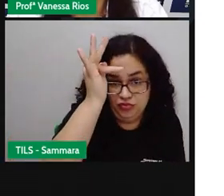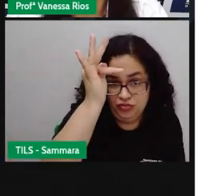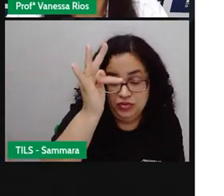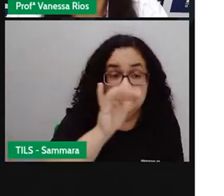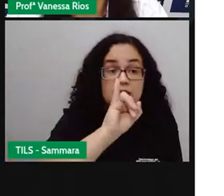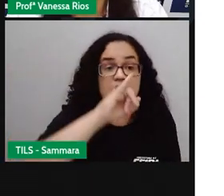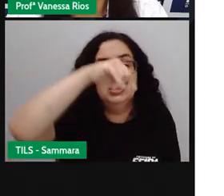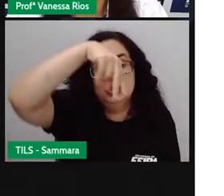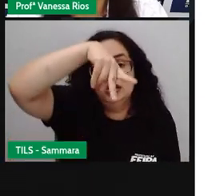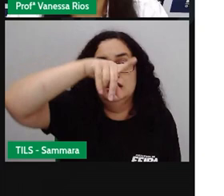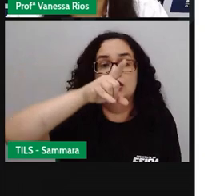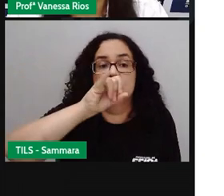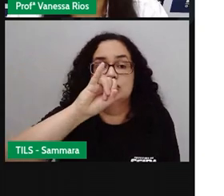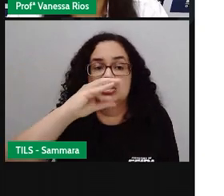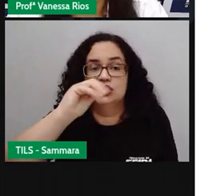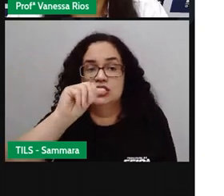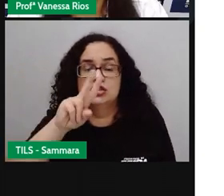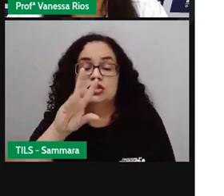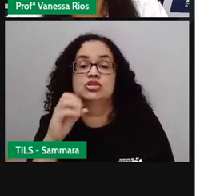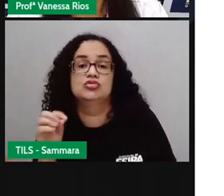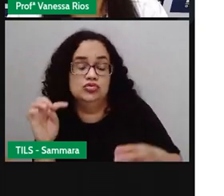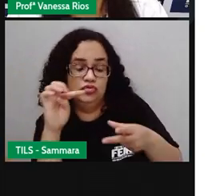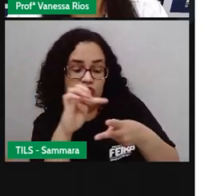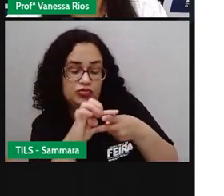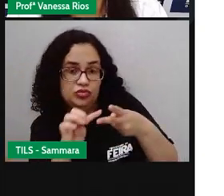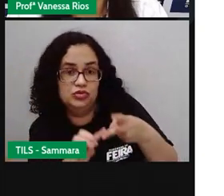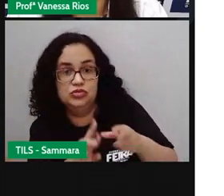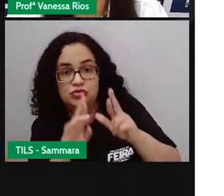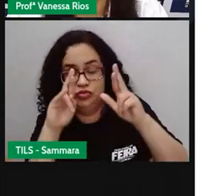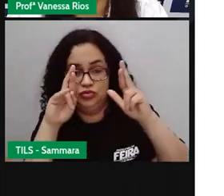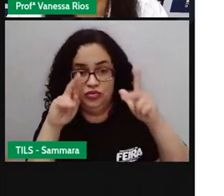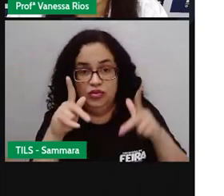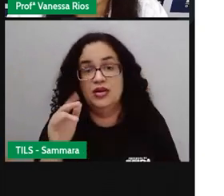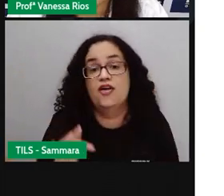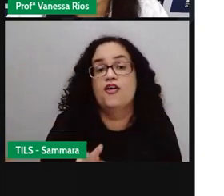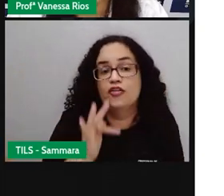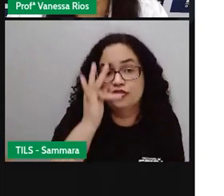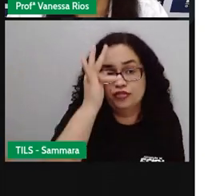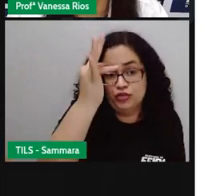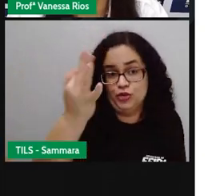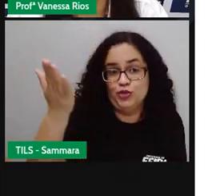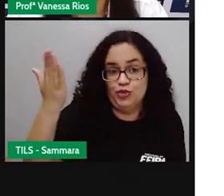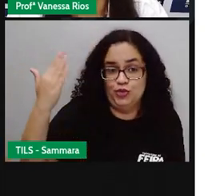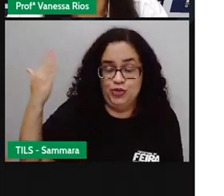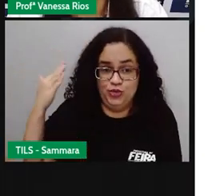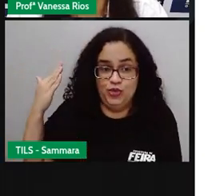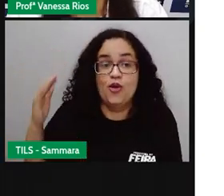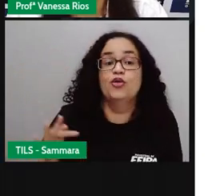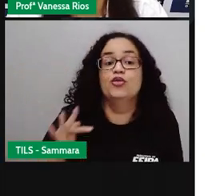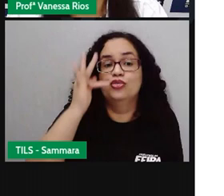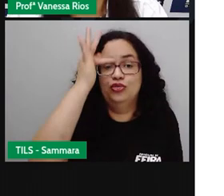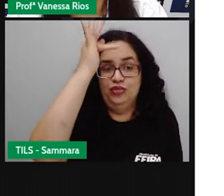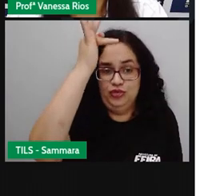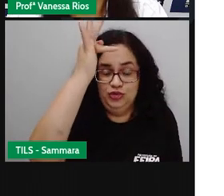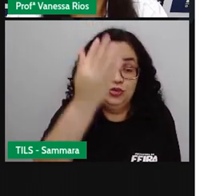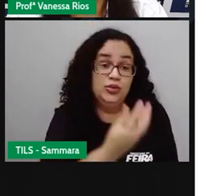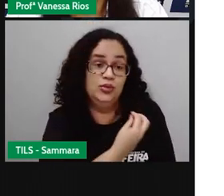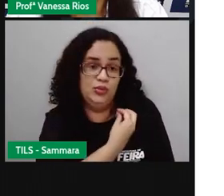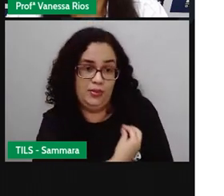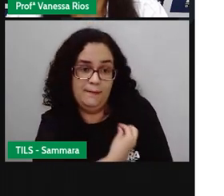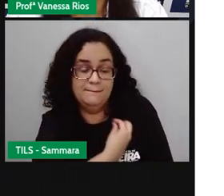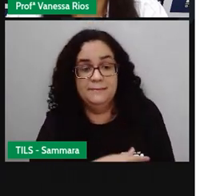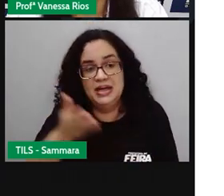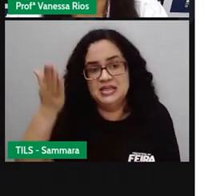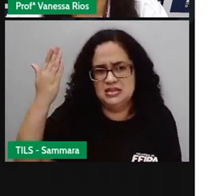indicativo, tem de duas formas diferentes. O futuro do presente e o futuro do pretérito.